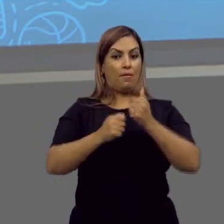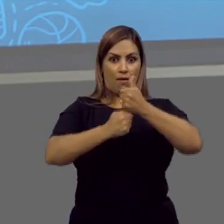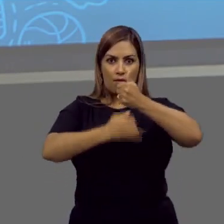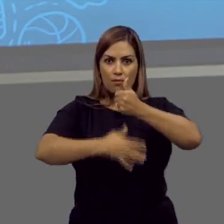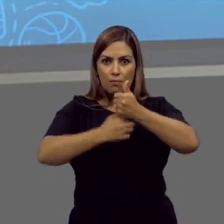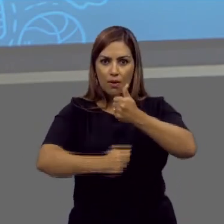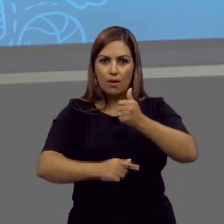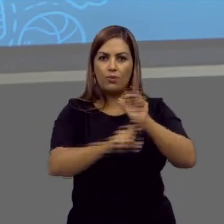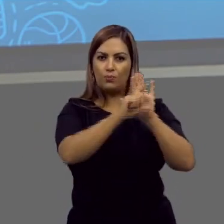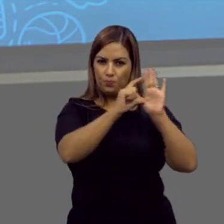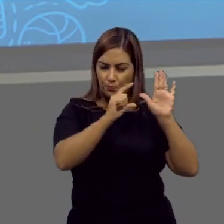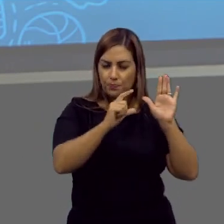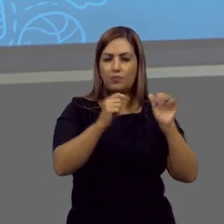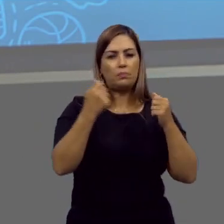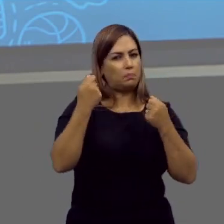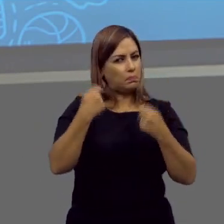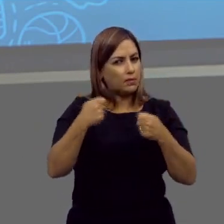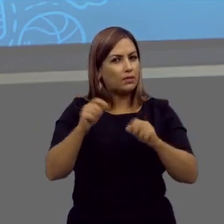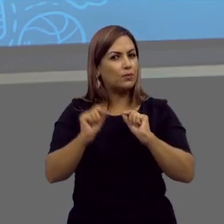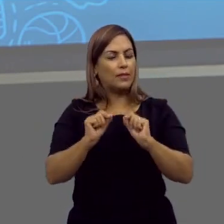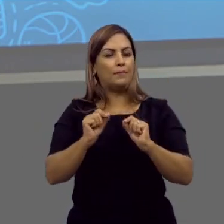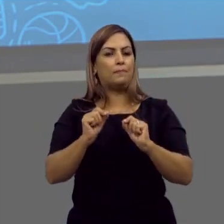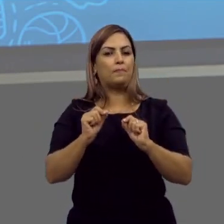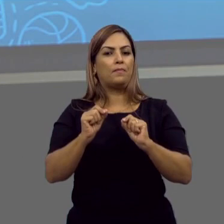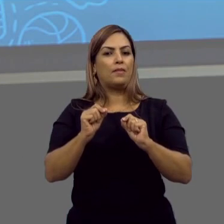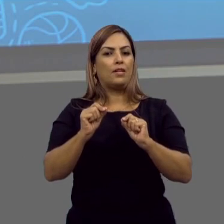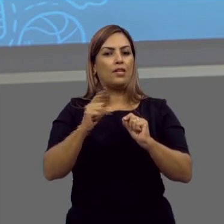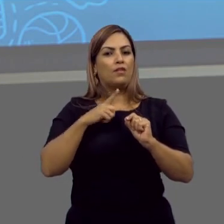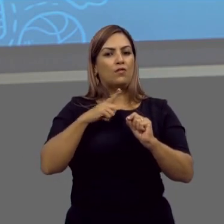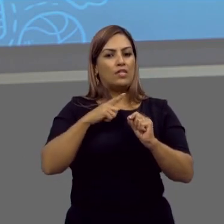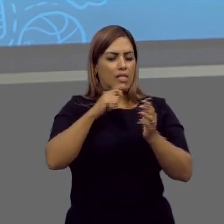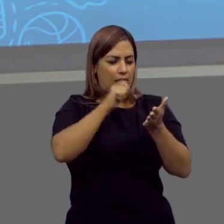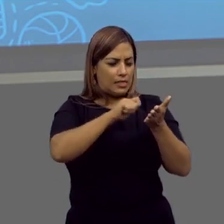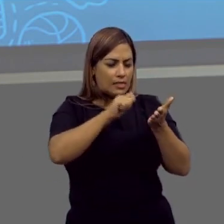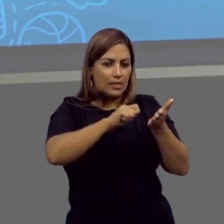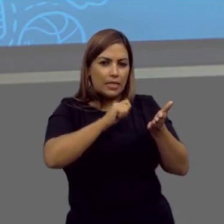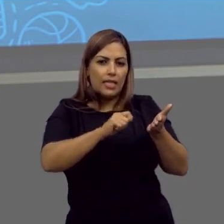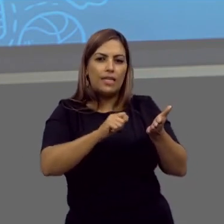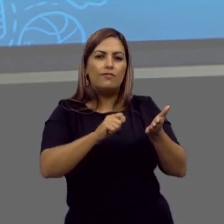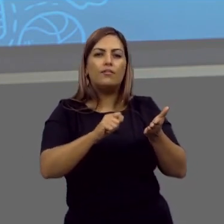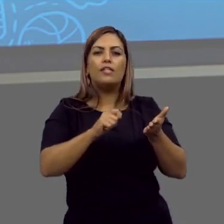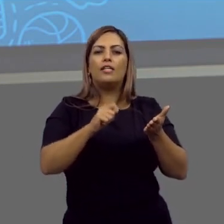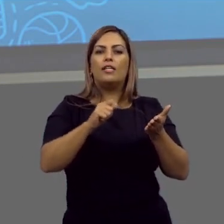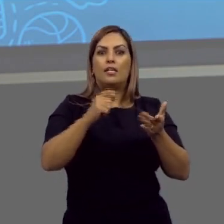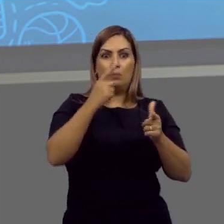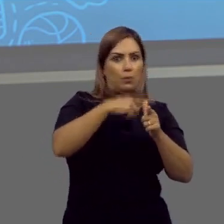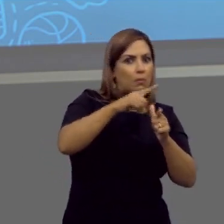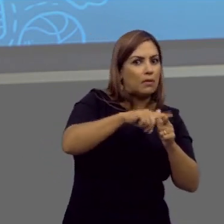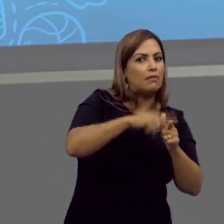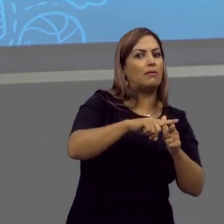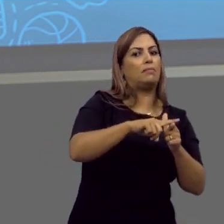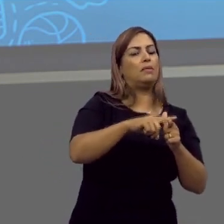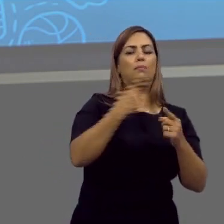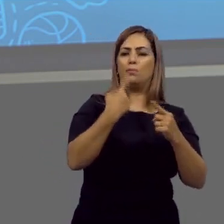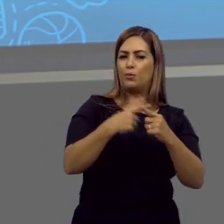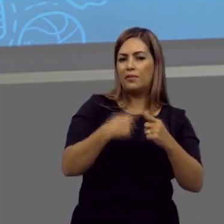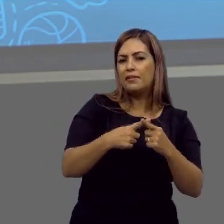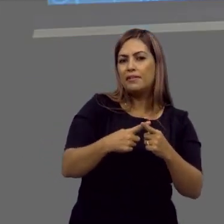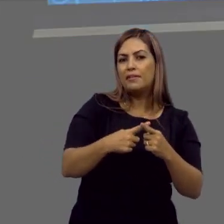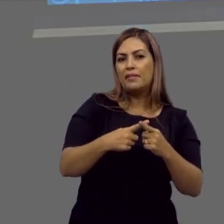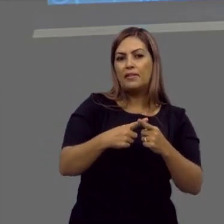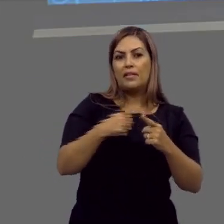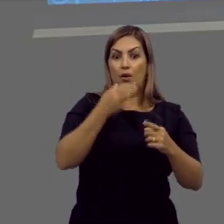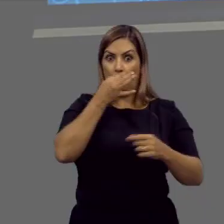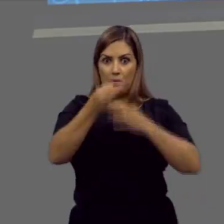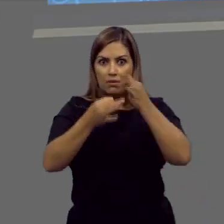desses argumentos, é preferível que você trabalhe aquelas representações, aqueles princípios problemáticos. Por quê?